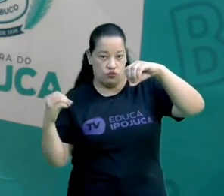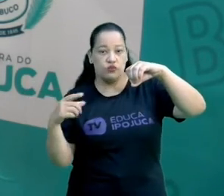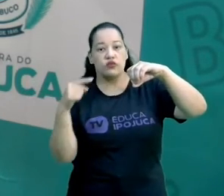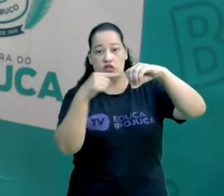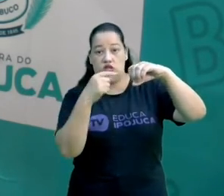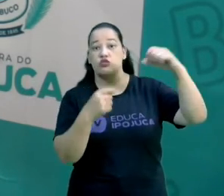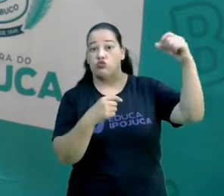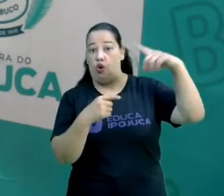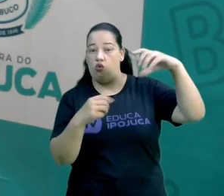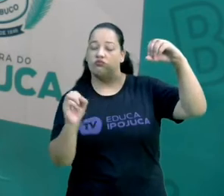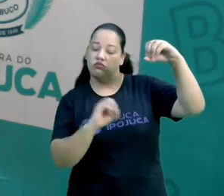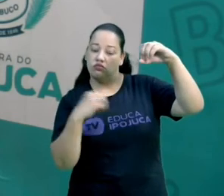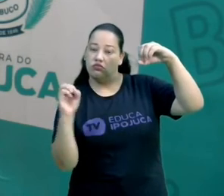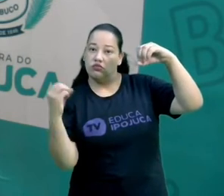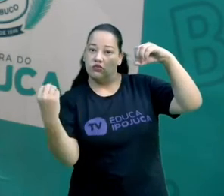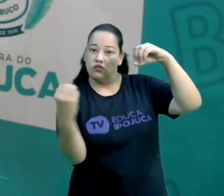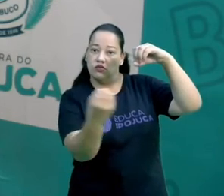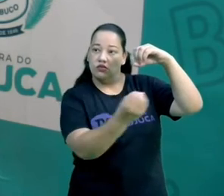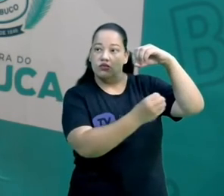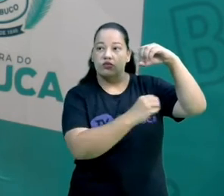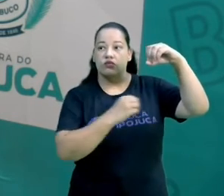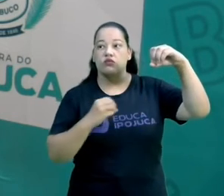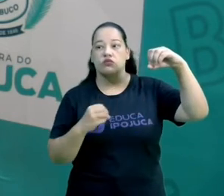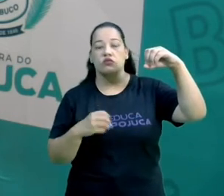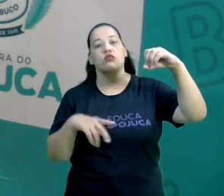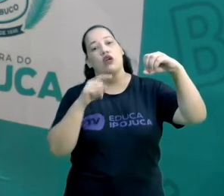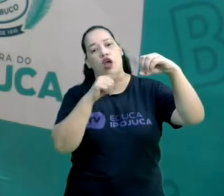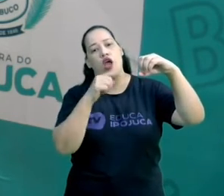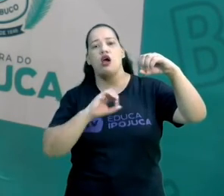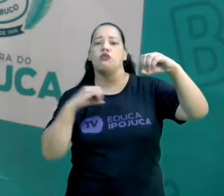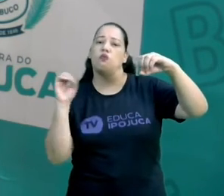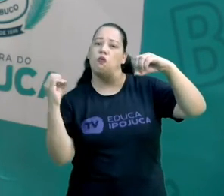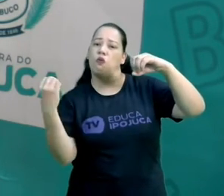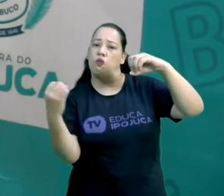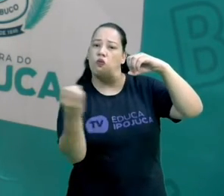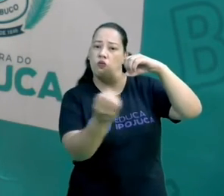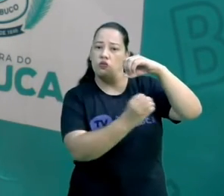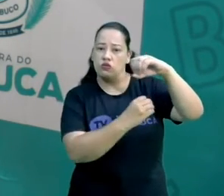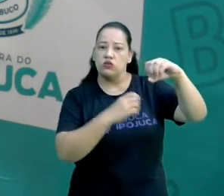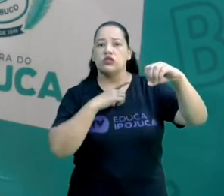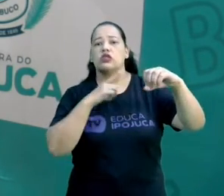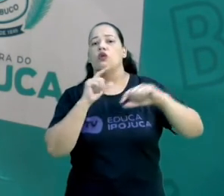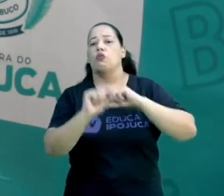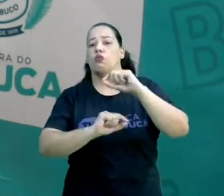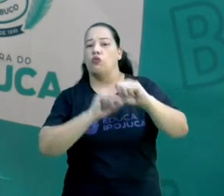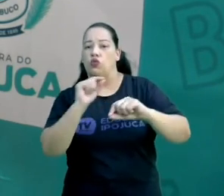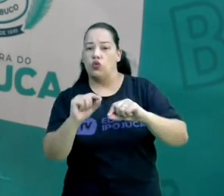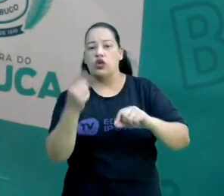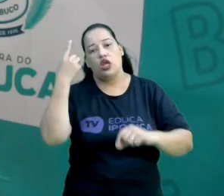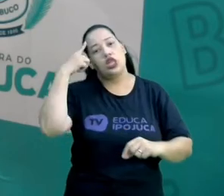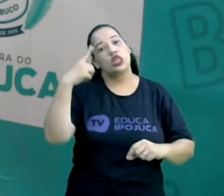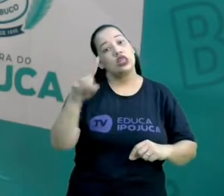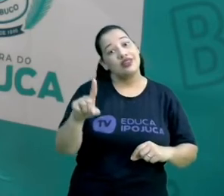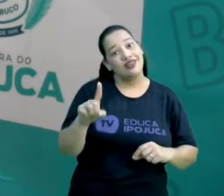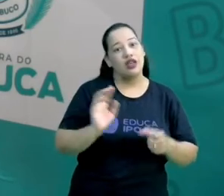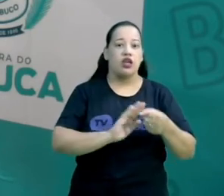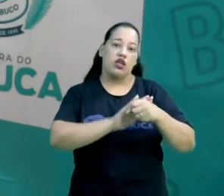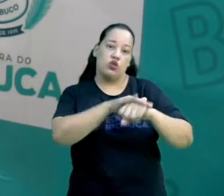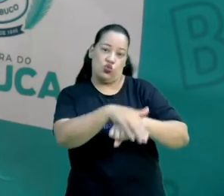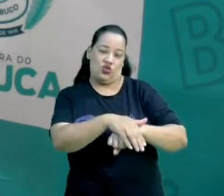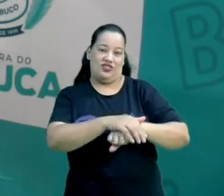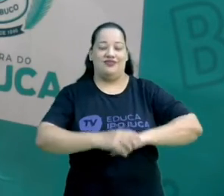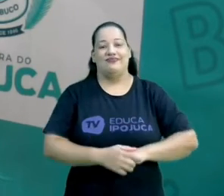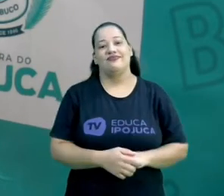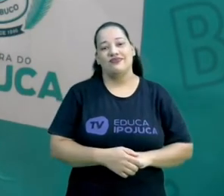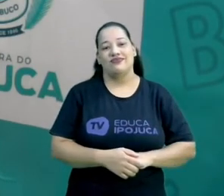redor do Sol. Na rotação, eu tenho a geração do dia e da noite.